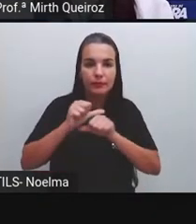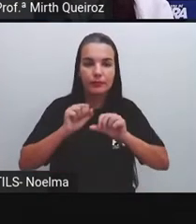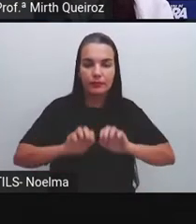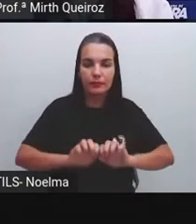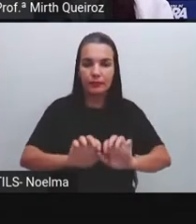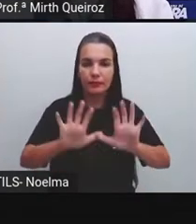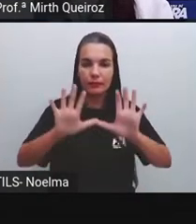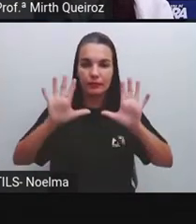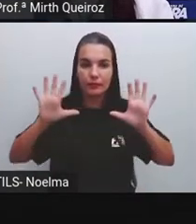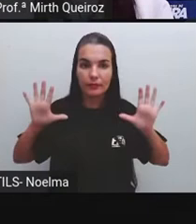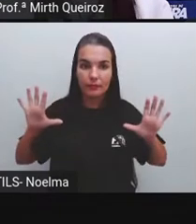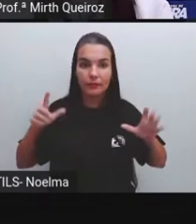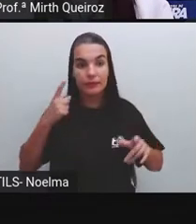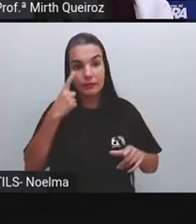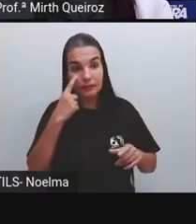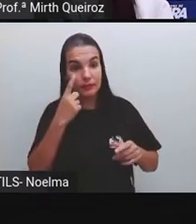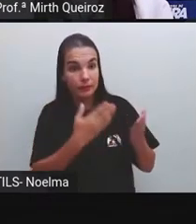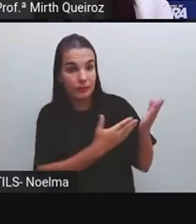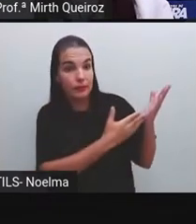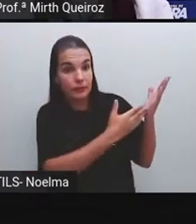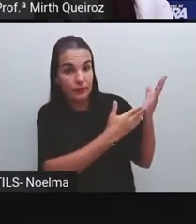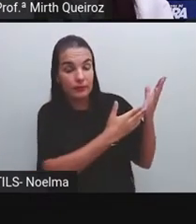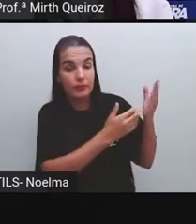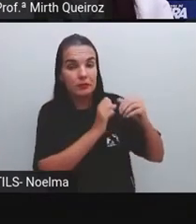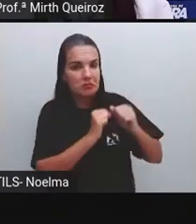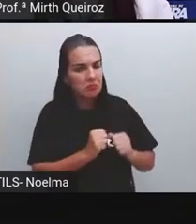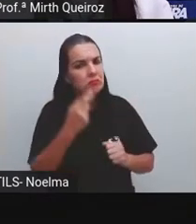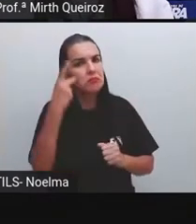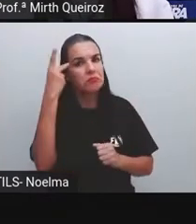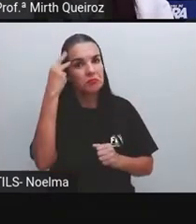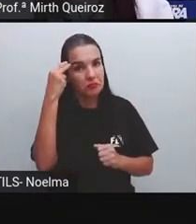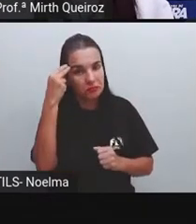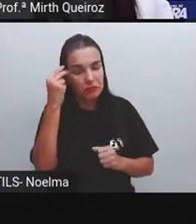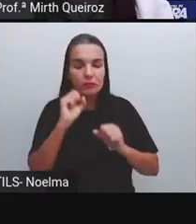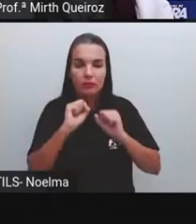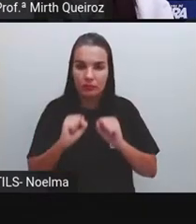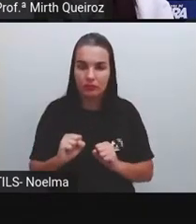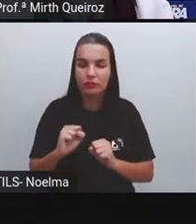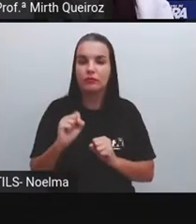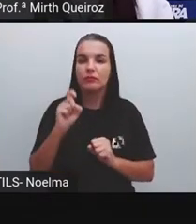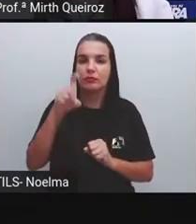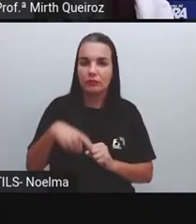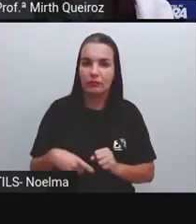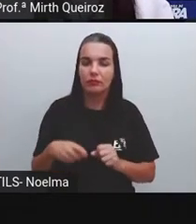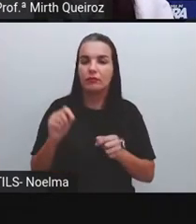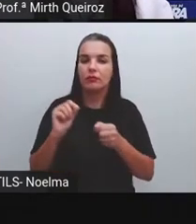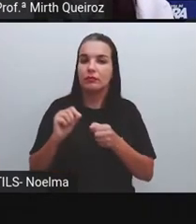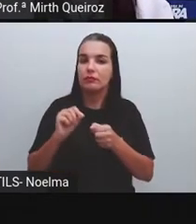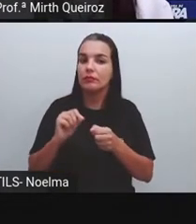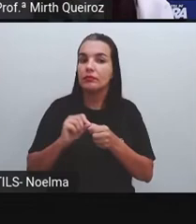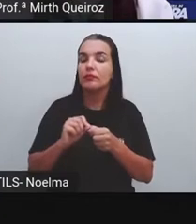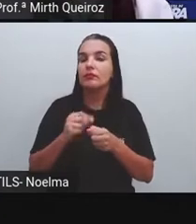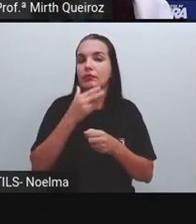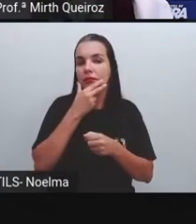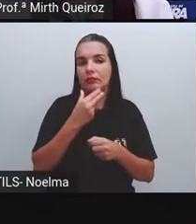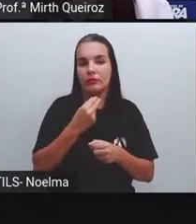paisagens. Essas paisagens que podem ser naturais ou culturais, certo?